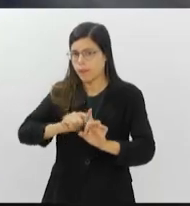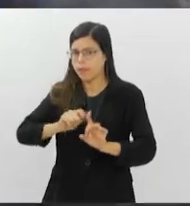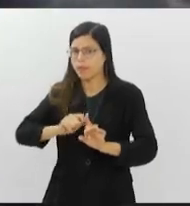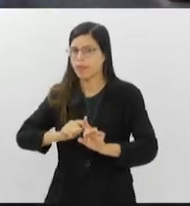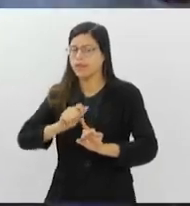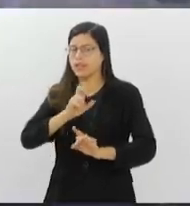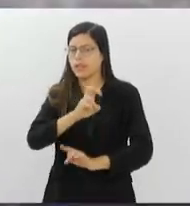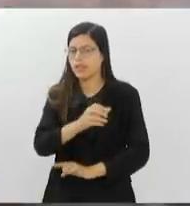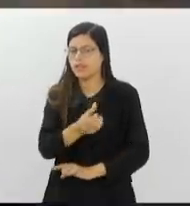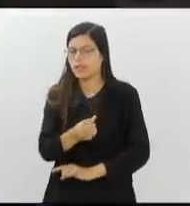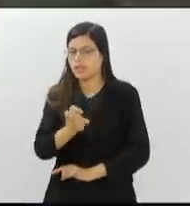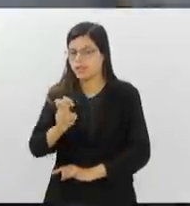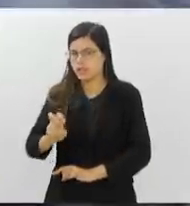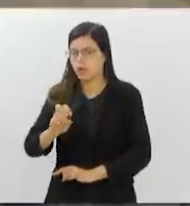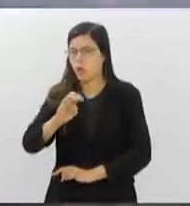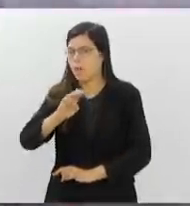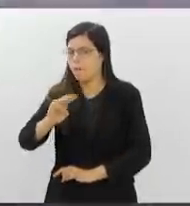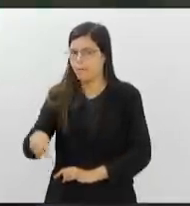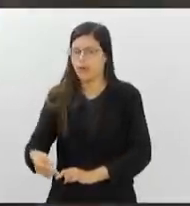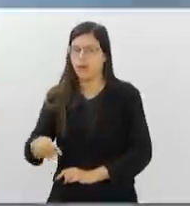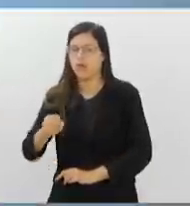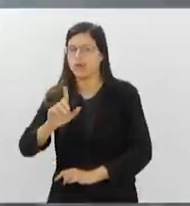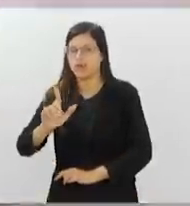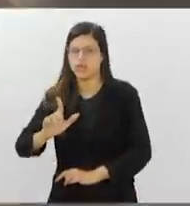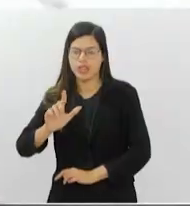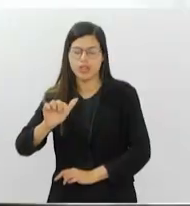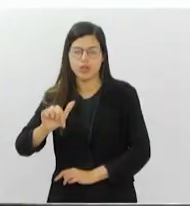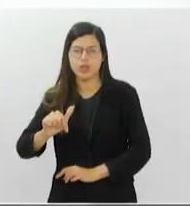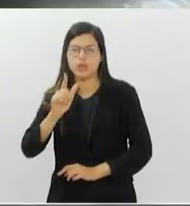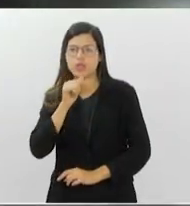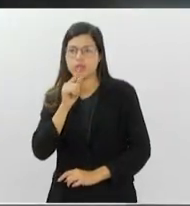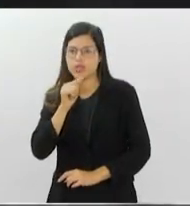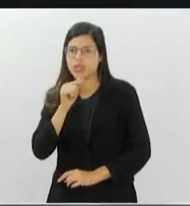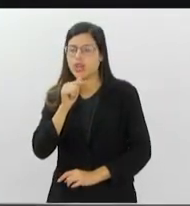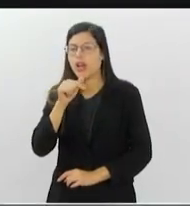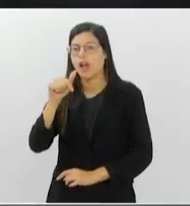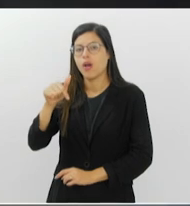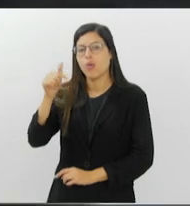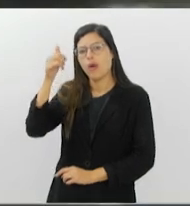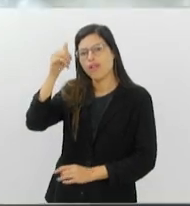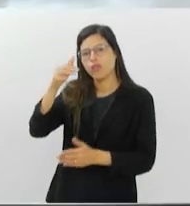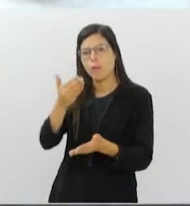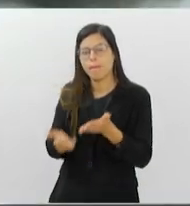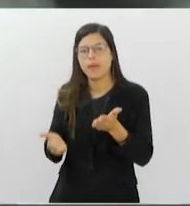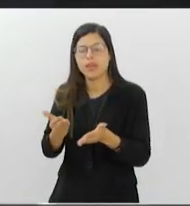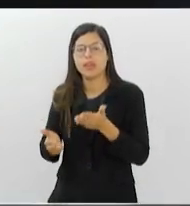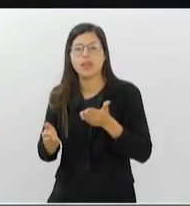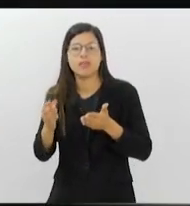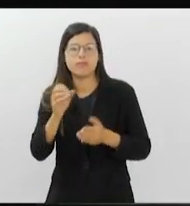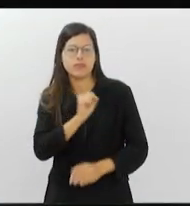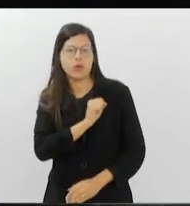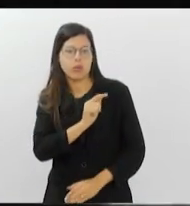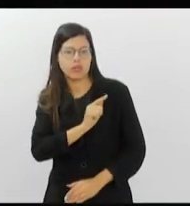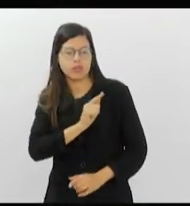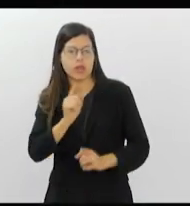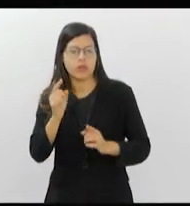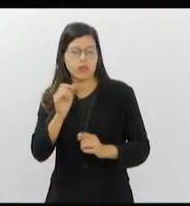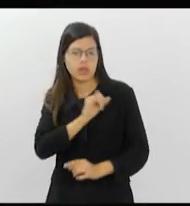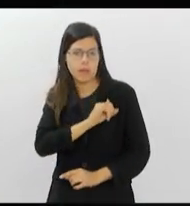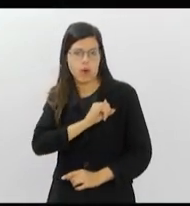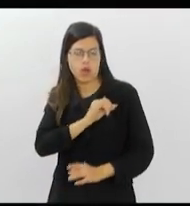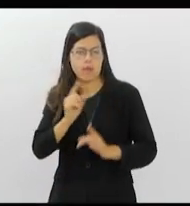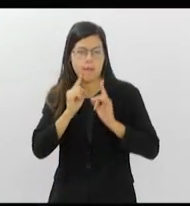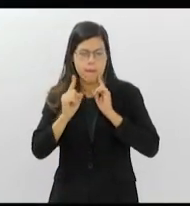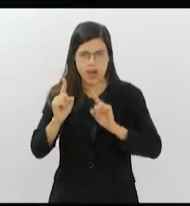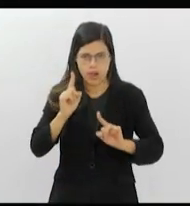555 milhões de litros de água tratada foram poupados em São Gonçalo, Itaboraí e Maricá. O combate ao desperdício é